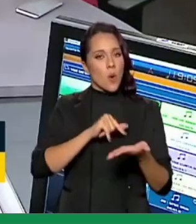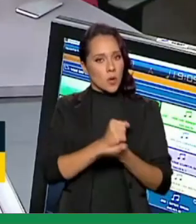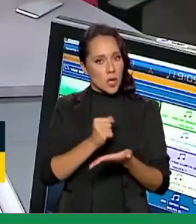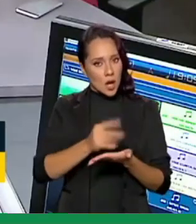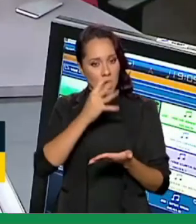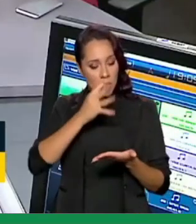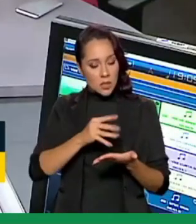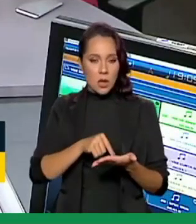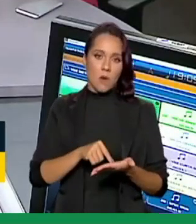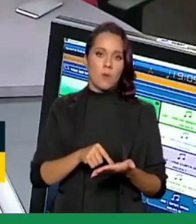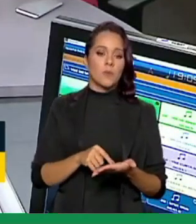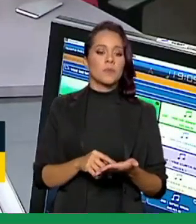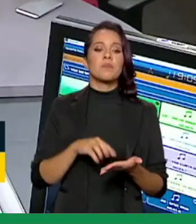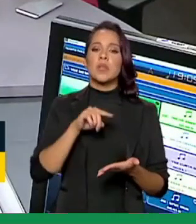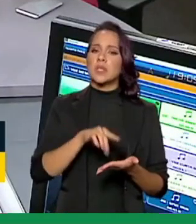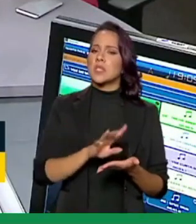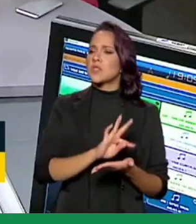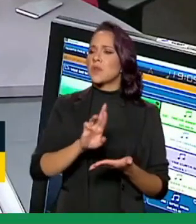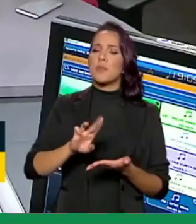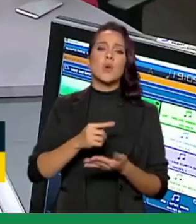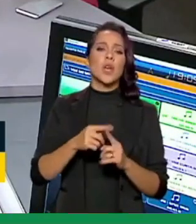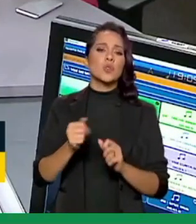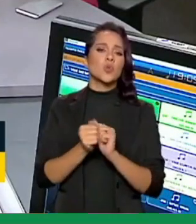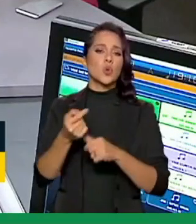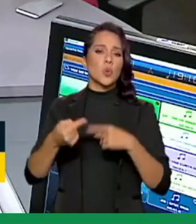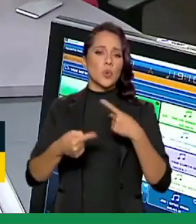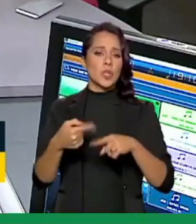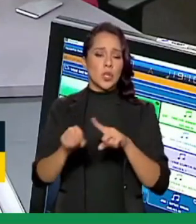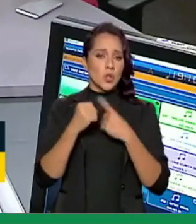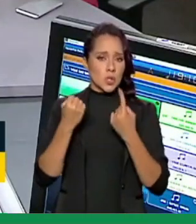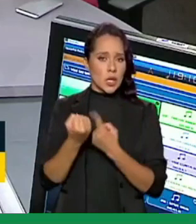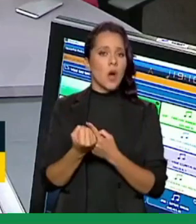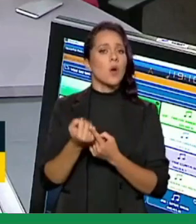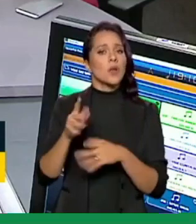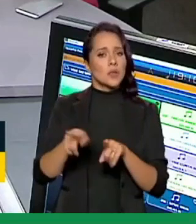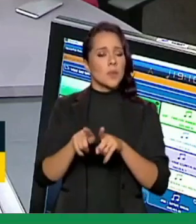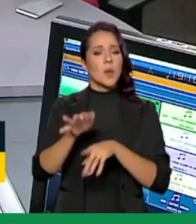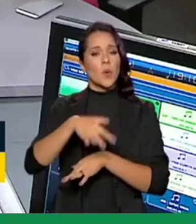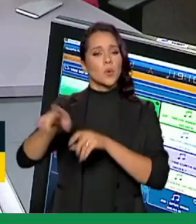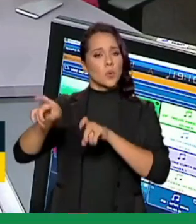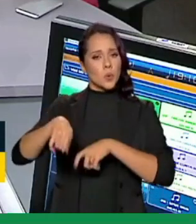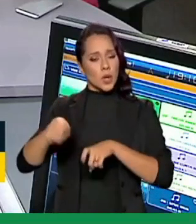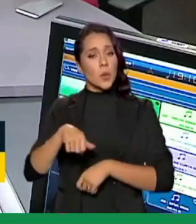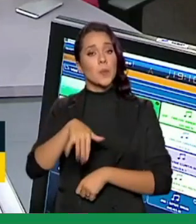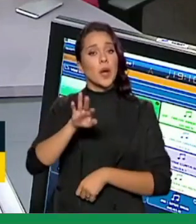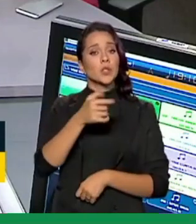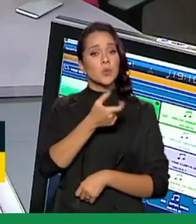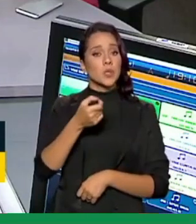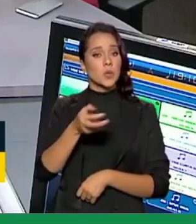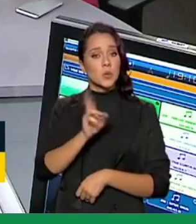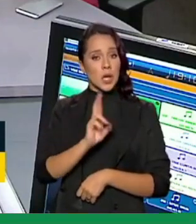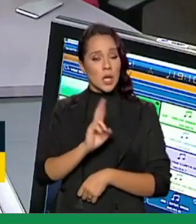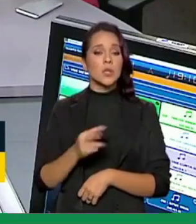consignado, vim sim somar as demais políticas sociais, junto com o Auxílio Inclusão Produtiva Rural, que coloca mais de 200 reais